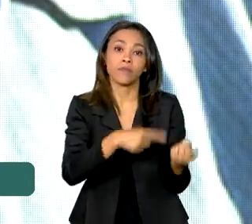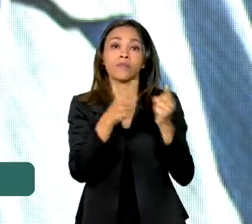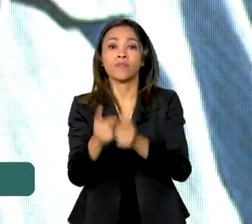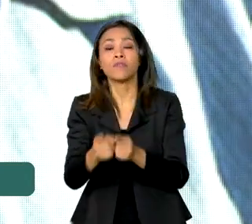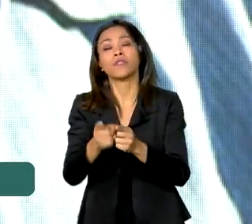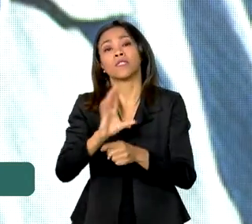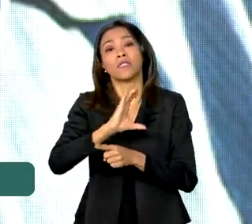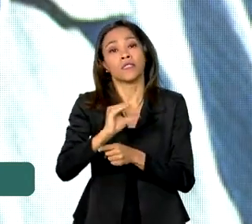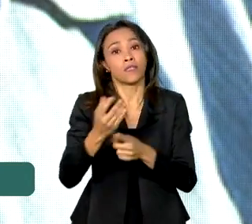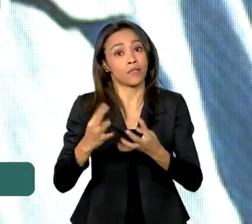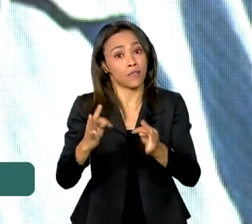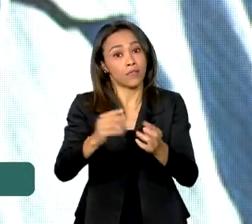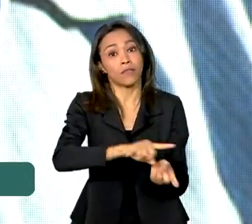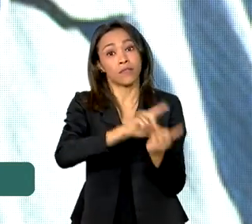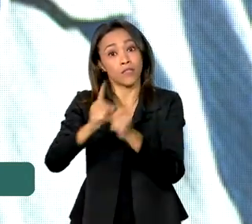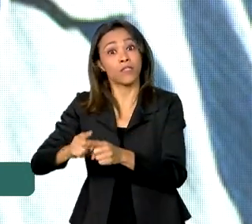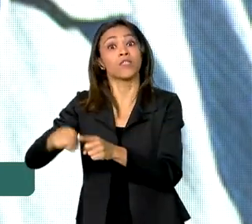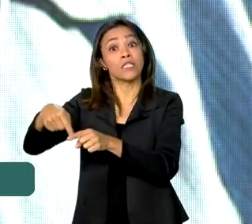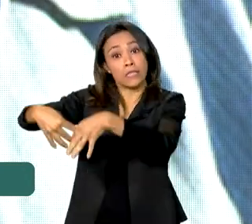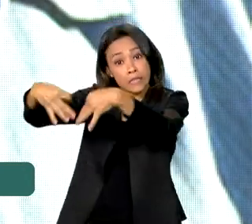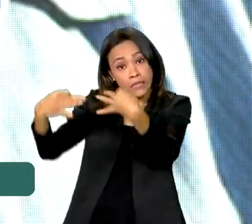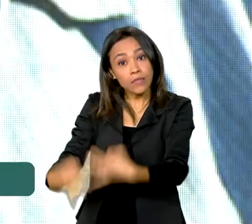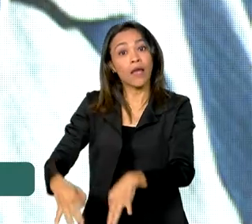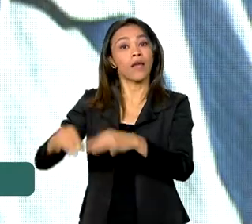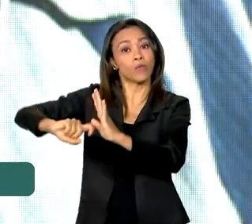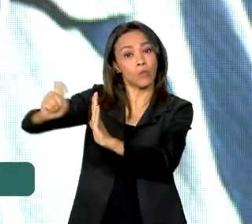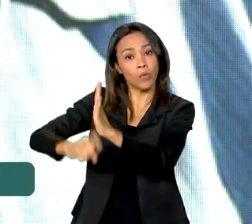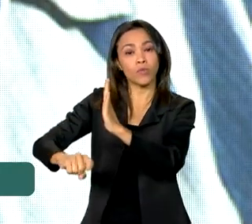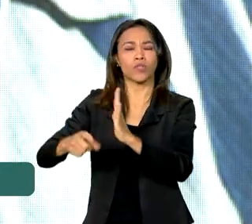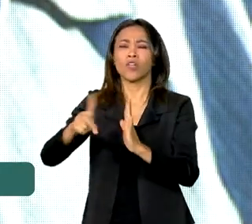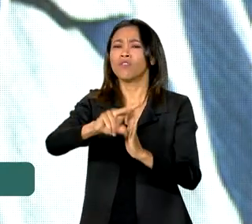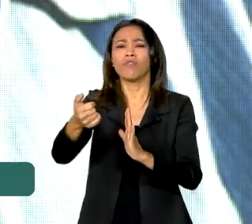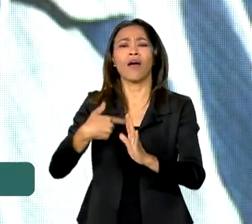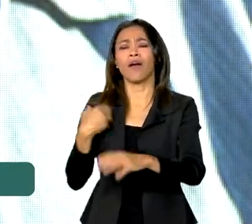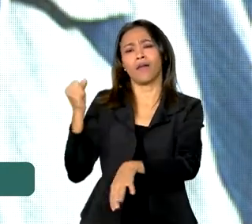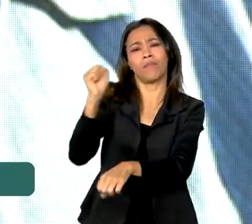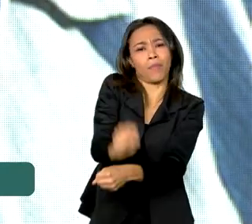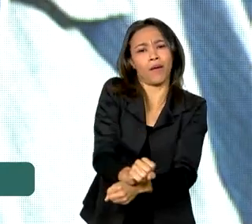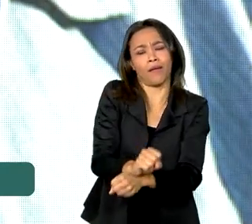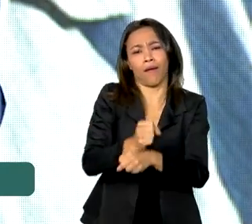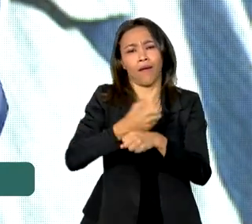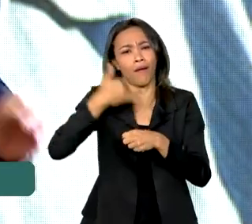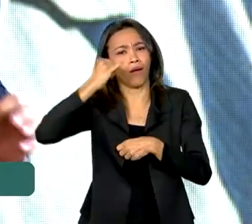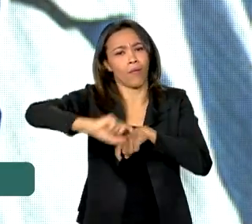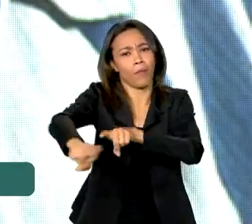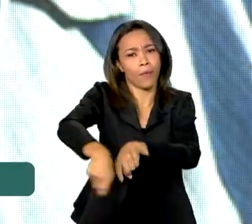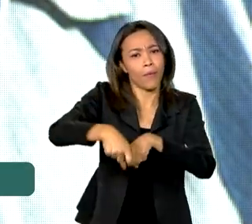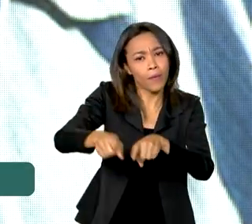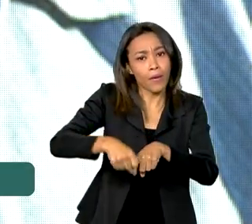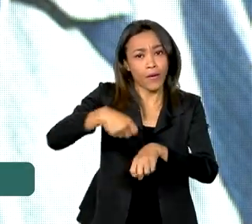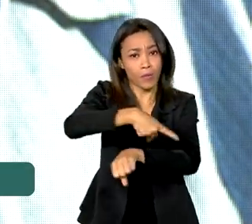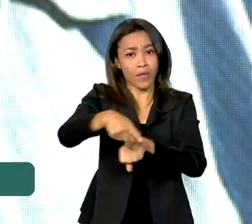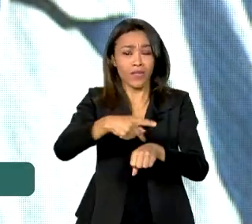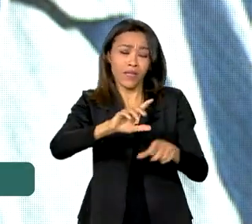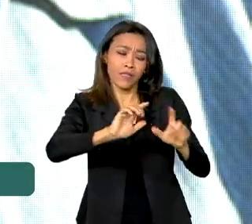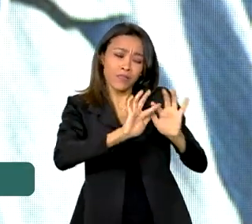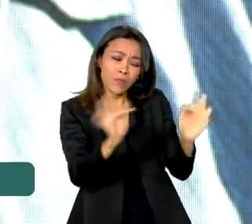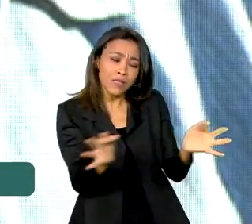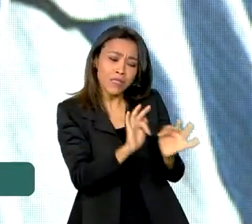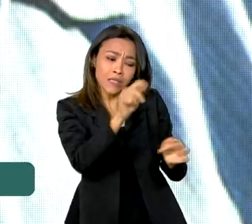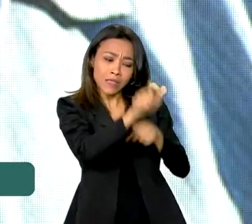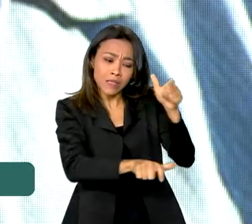justa, ninguém vai parar a agricultura do nosso país, a pecuária do nosso país, desde o pequeno produtor